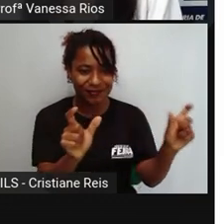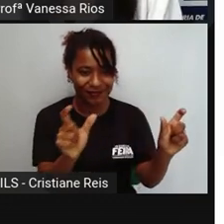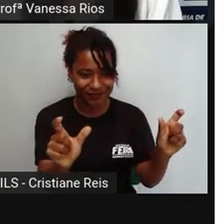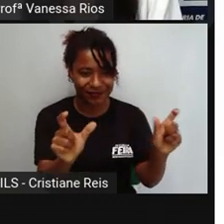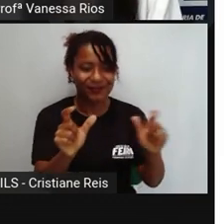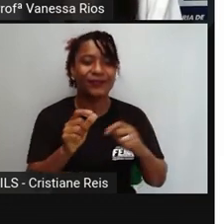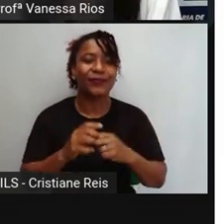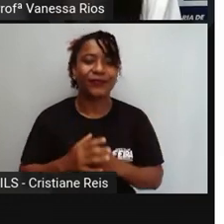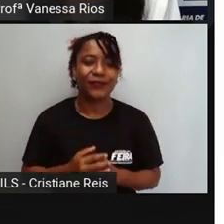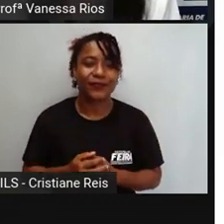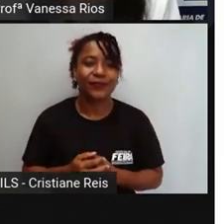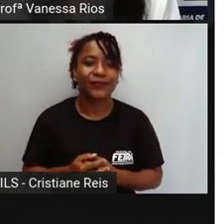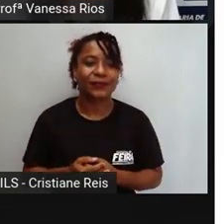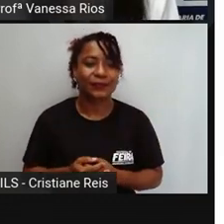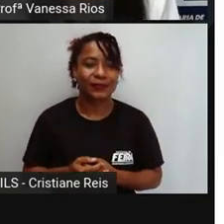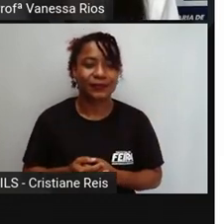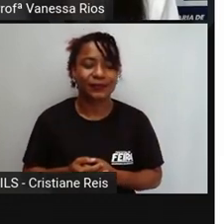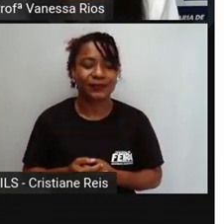uma escrita.